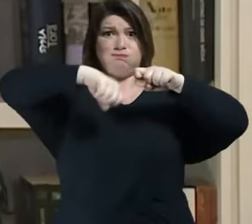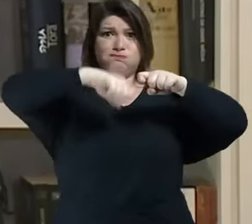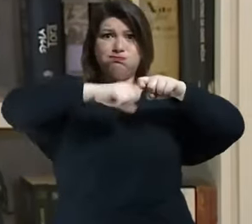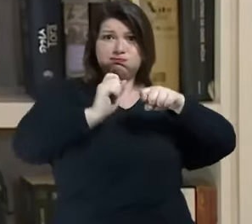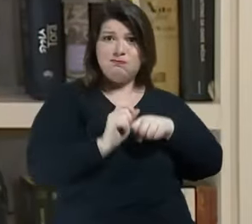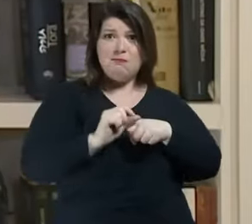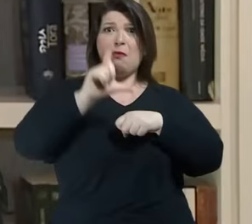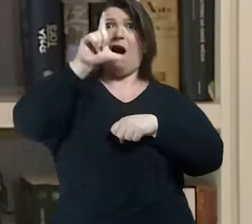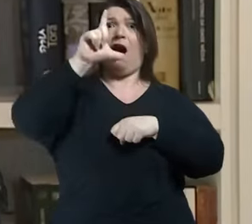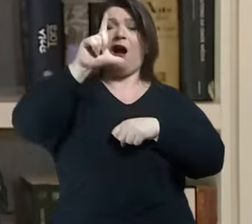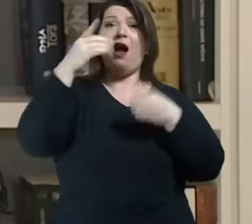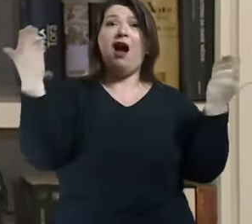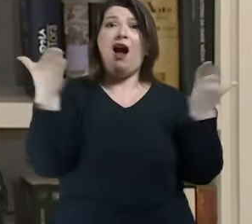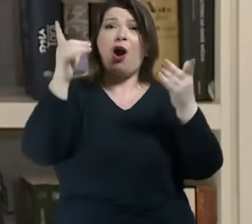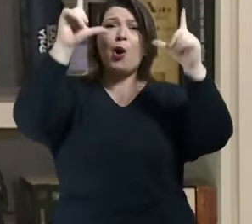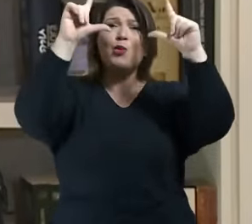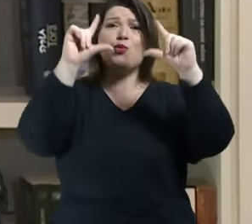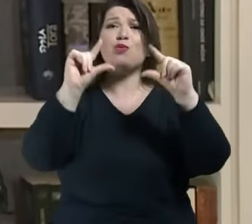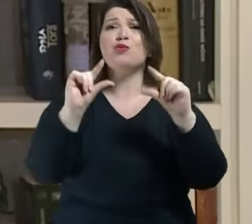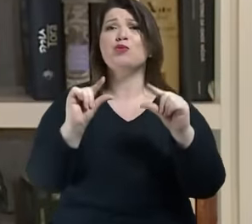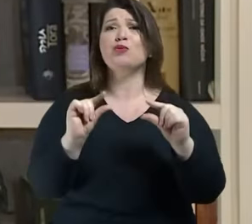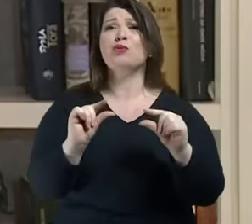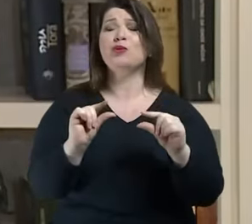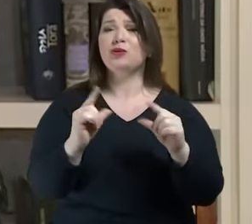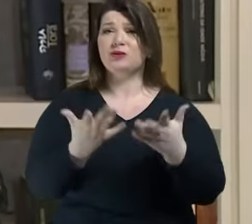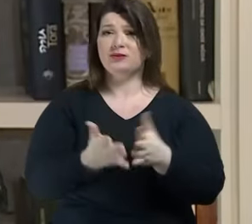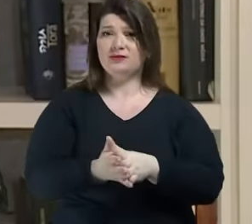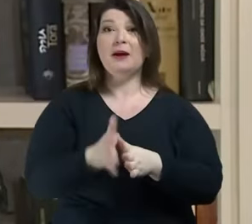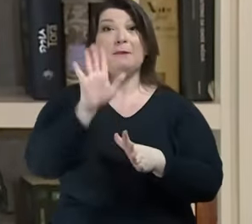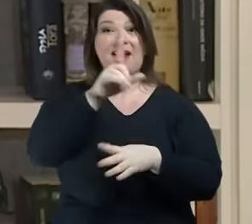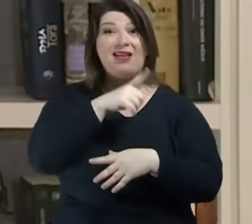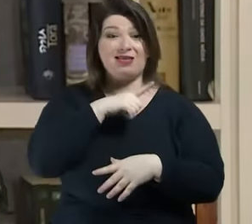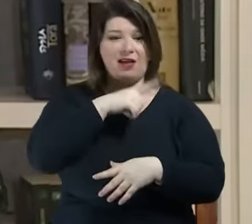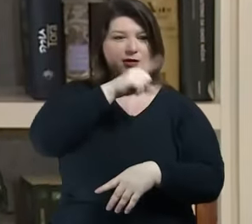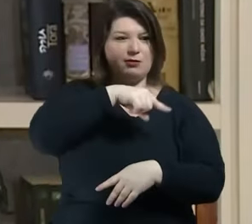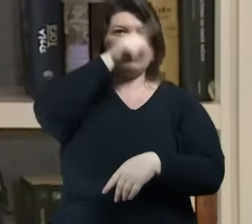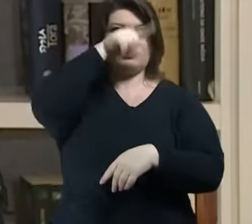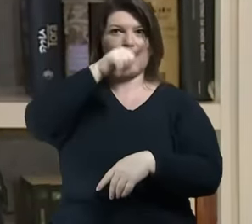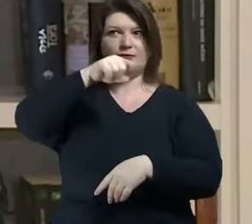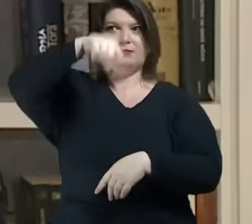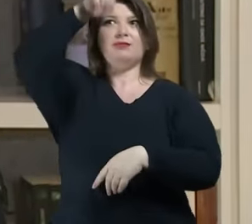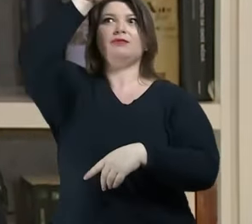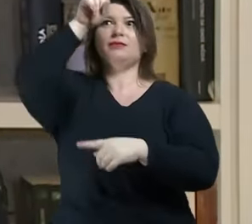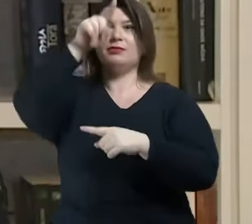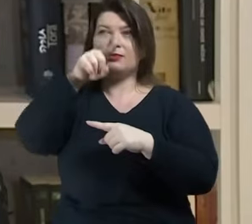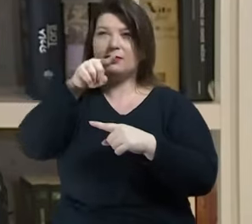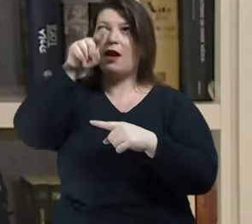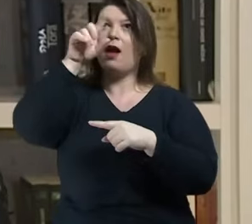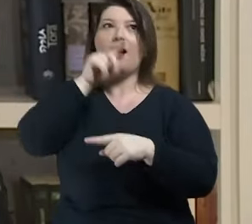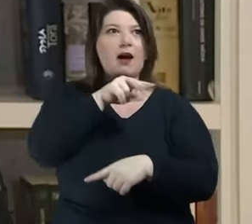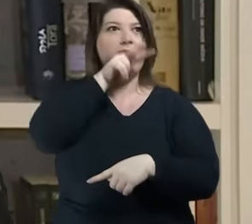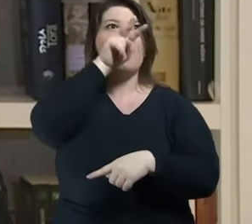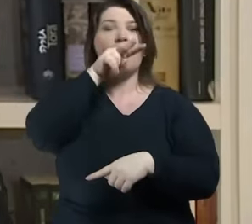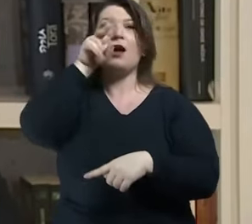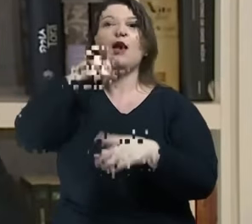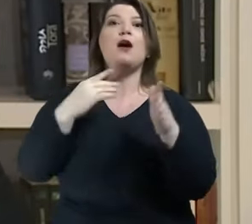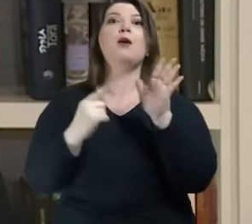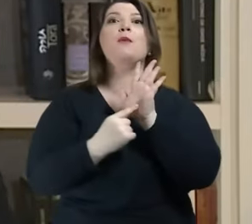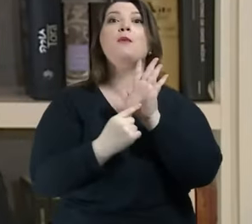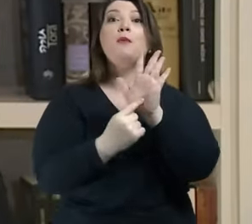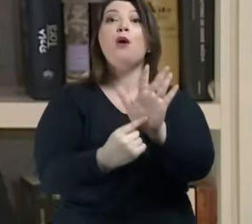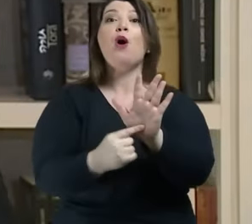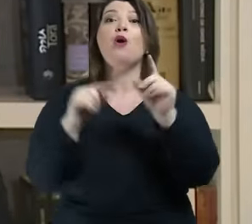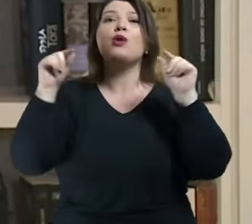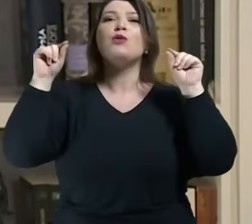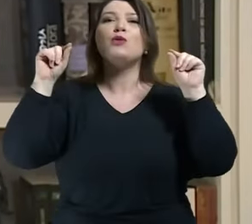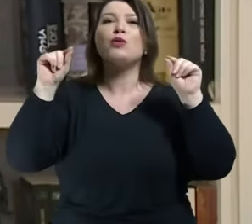As estatísticas mundiais demonstram o contrário. Os jovens não estão tendo tantas